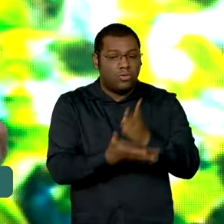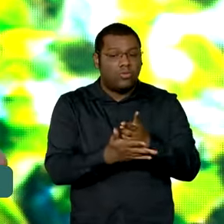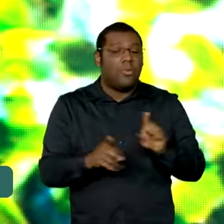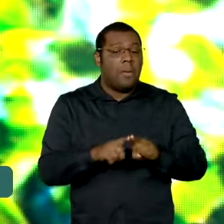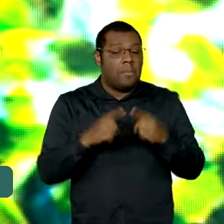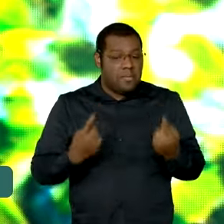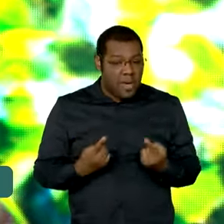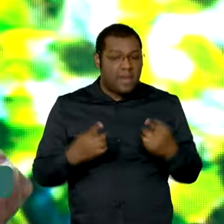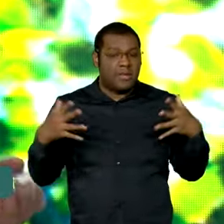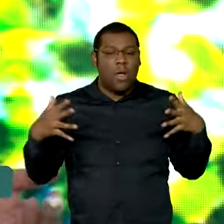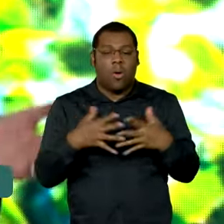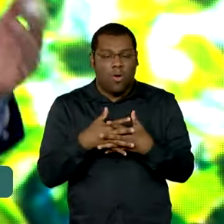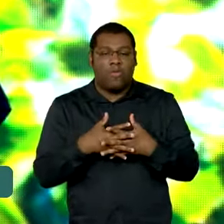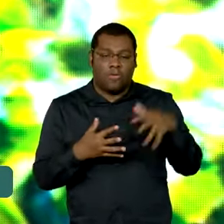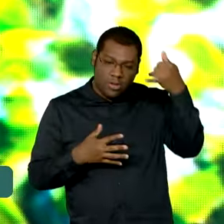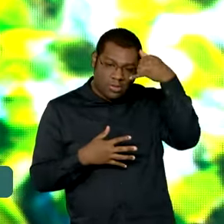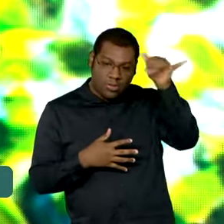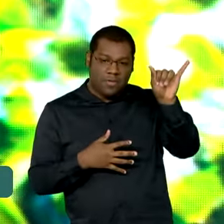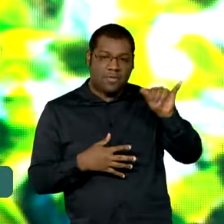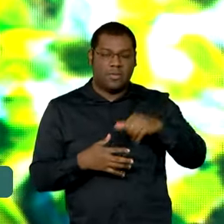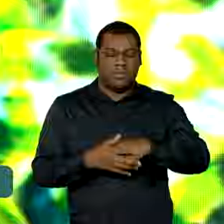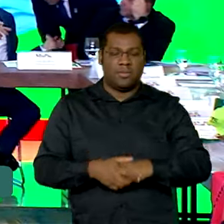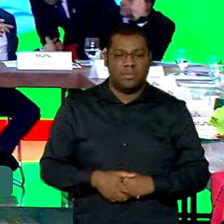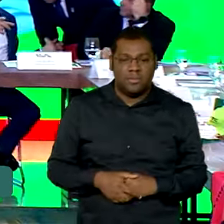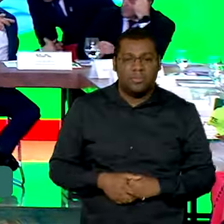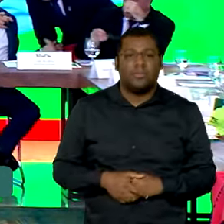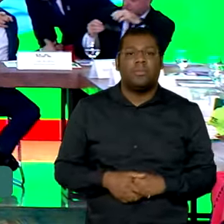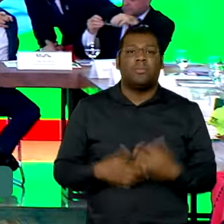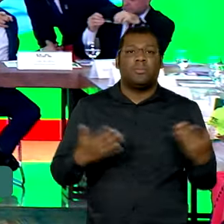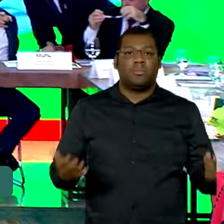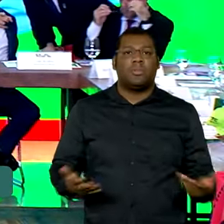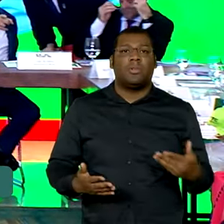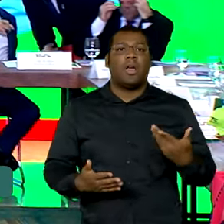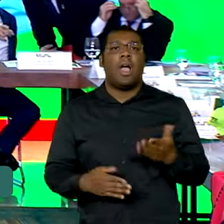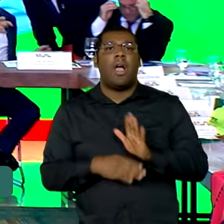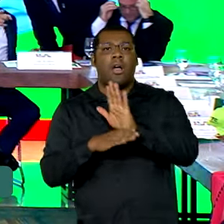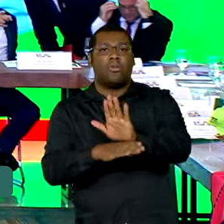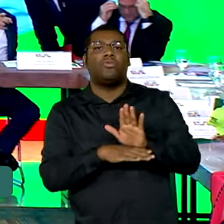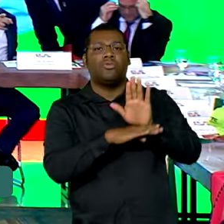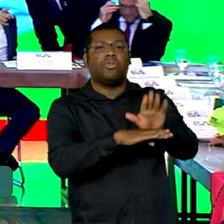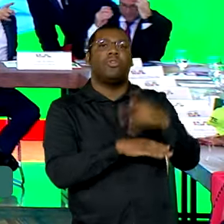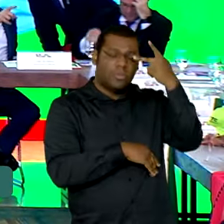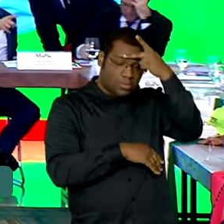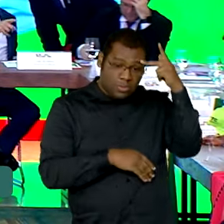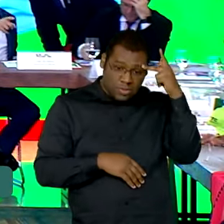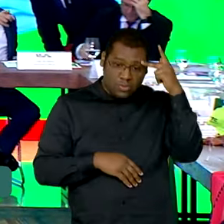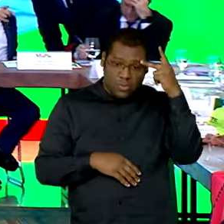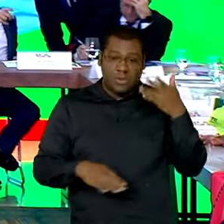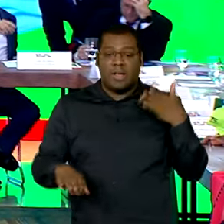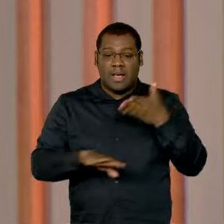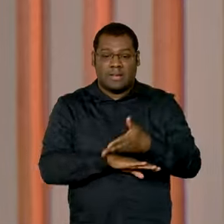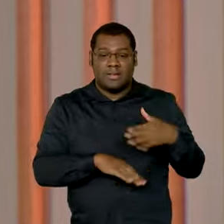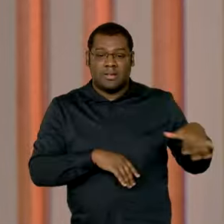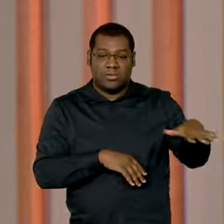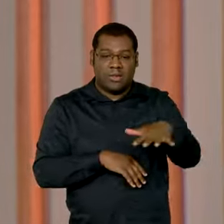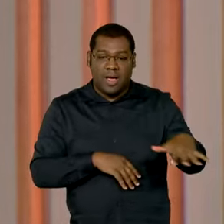distribuindo as terras adequadas para as pessoas adequadas que necessitam produzir.